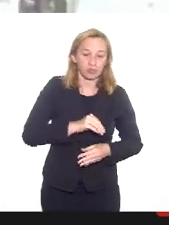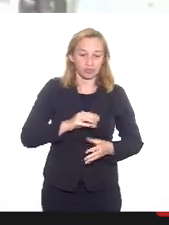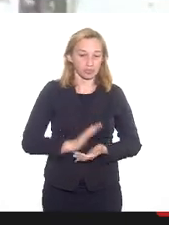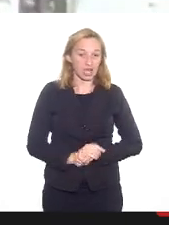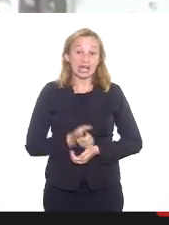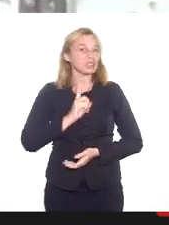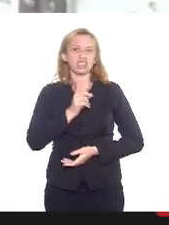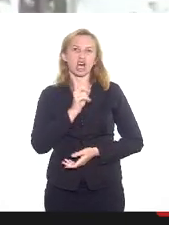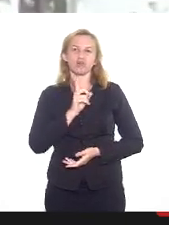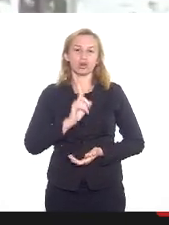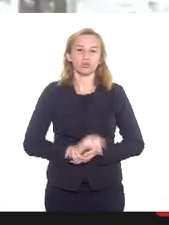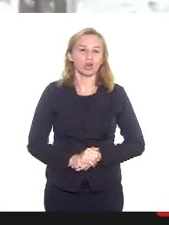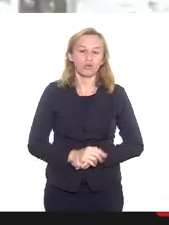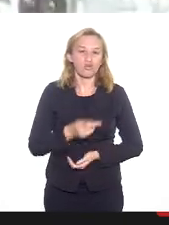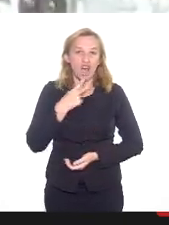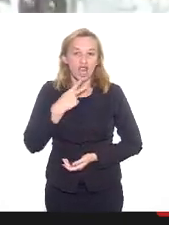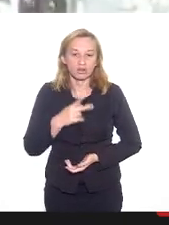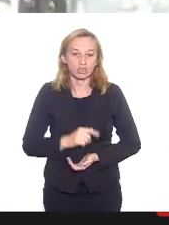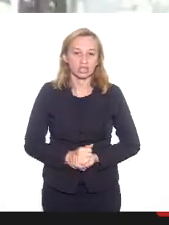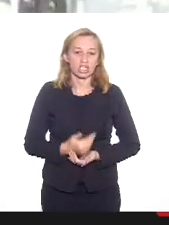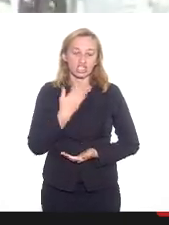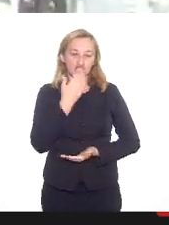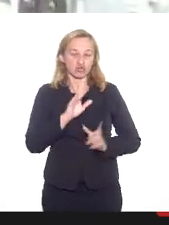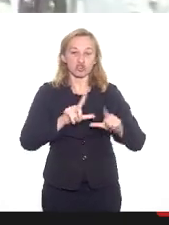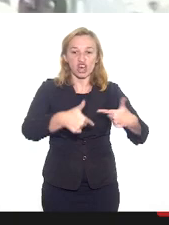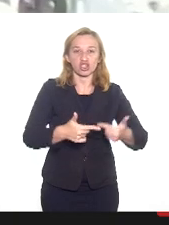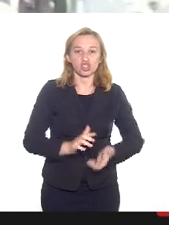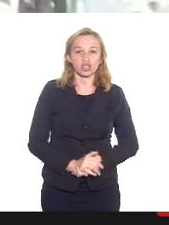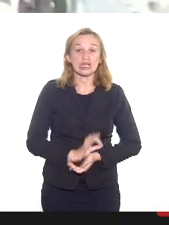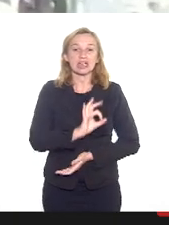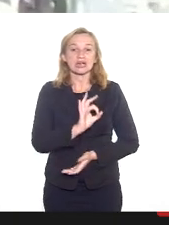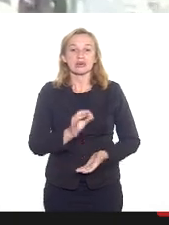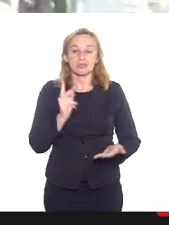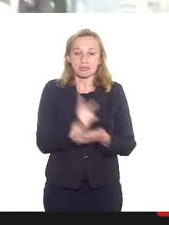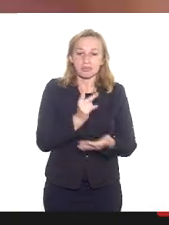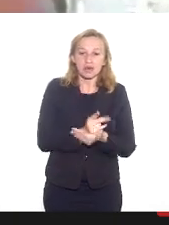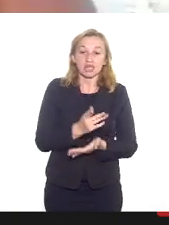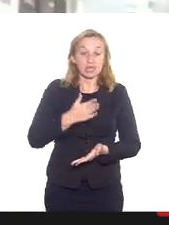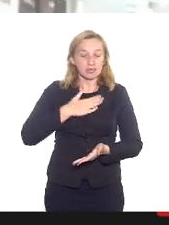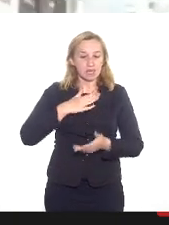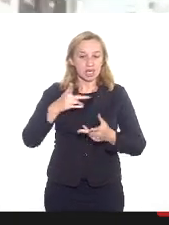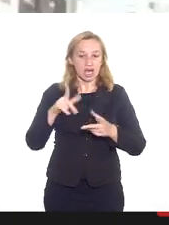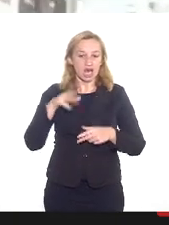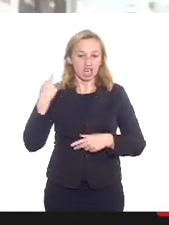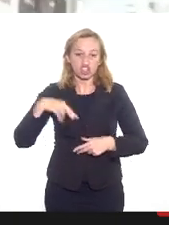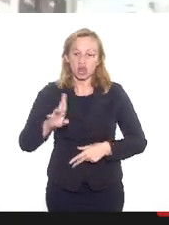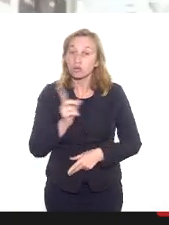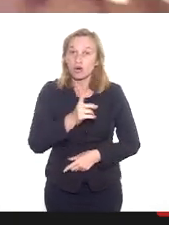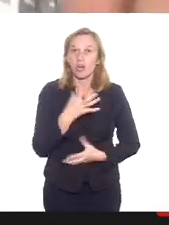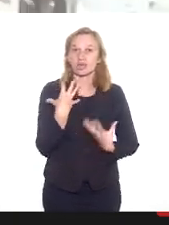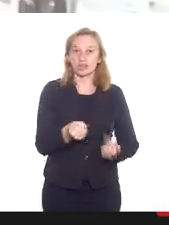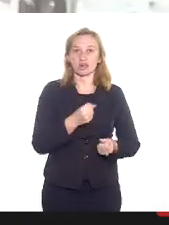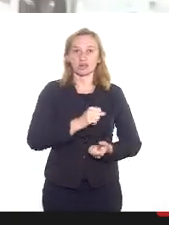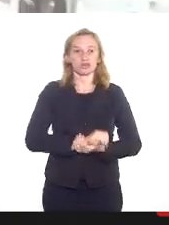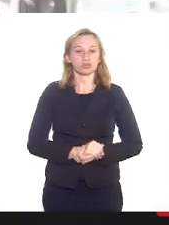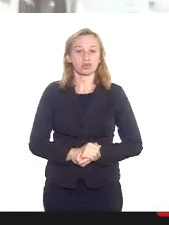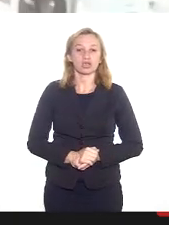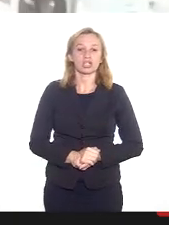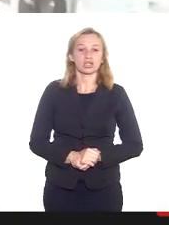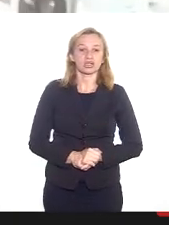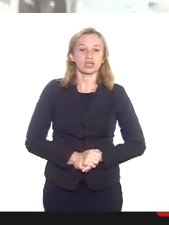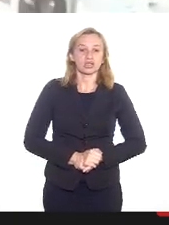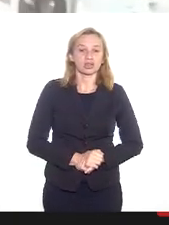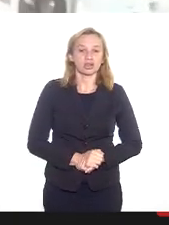potencializo quem faz esse tipo de ação. Mesmo sendo da minha tradição. Não está certo. Então, é isso.